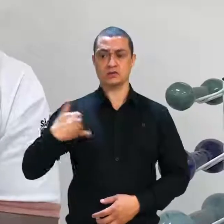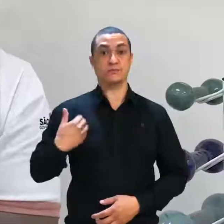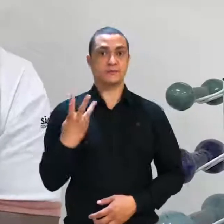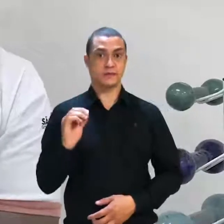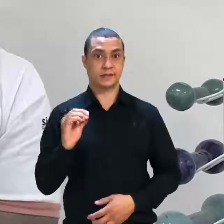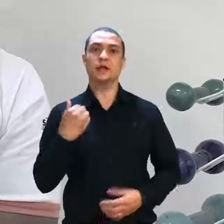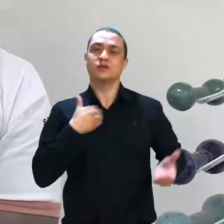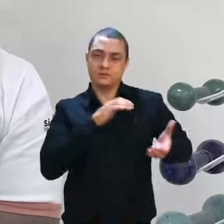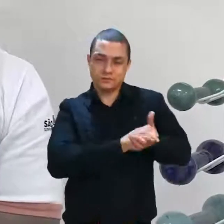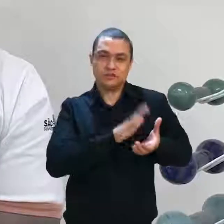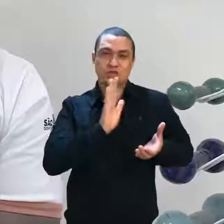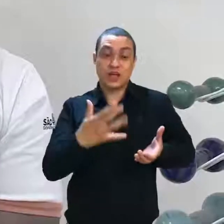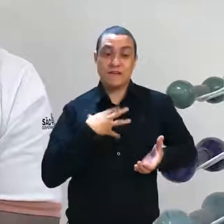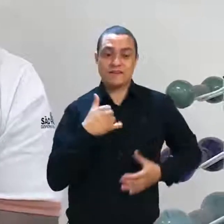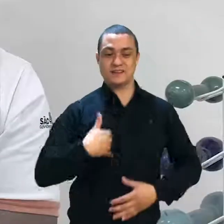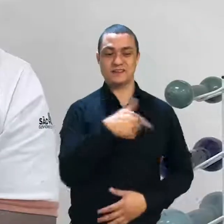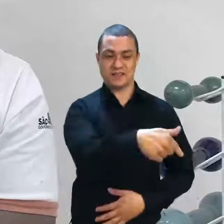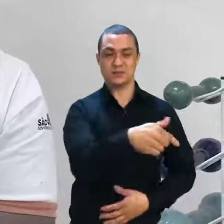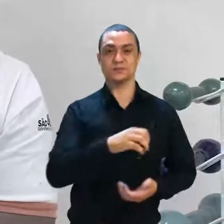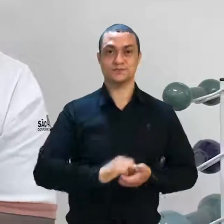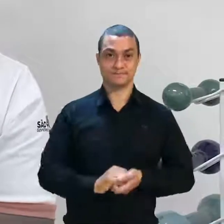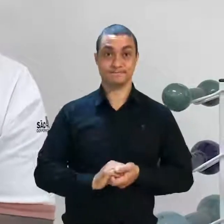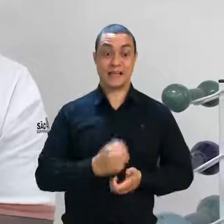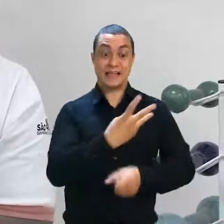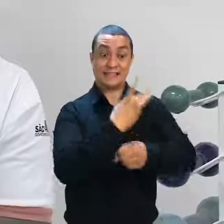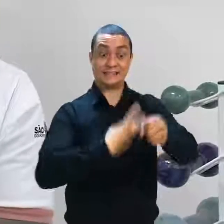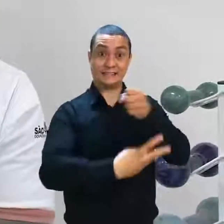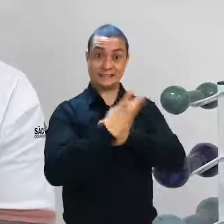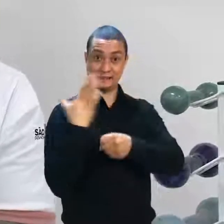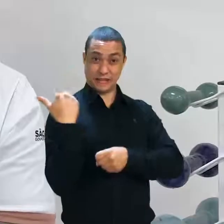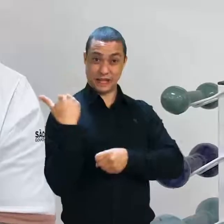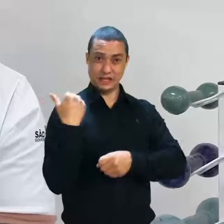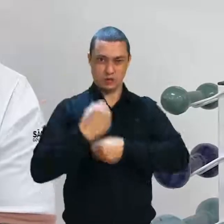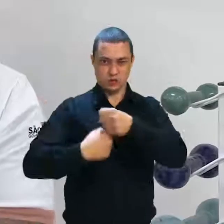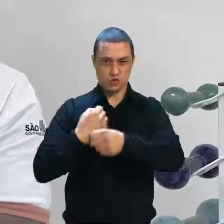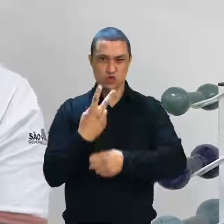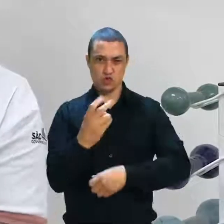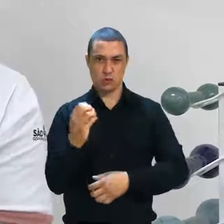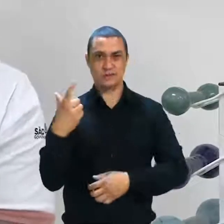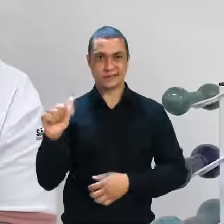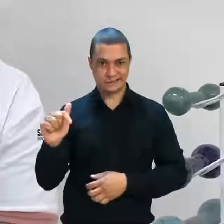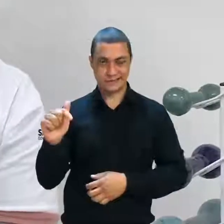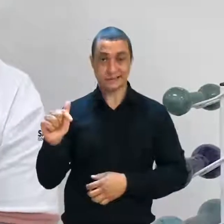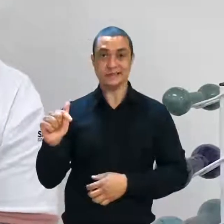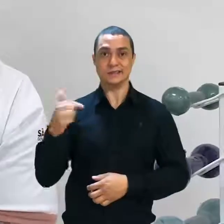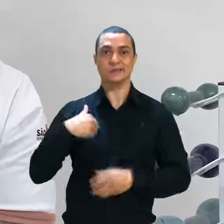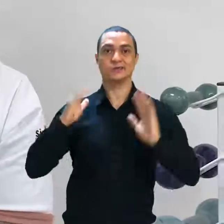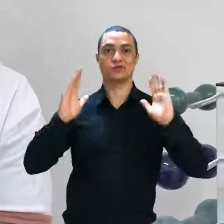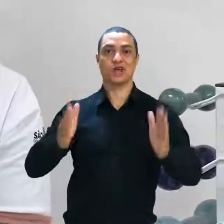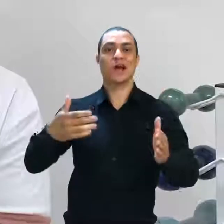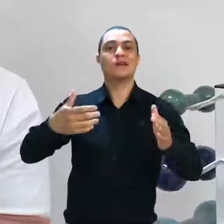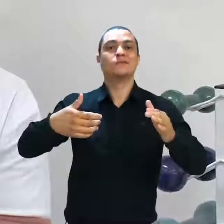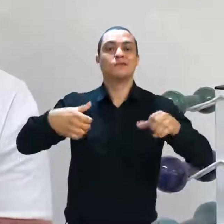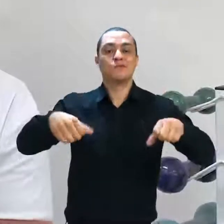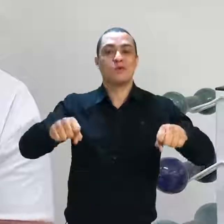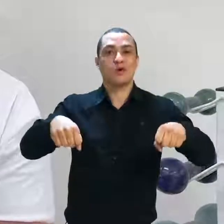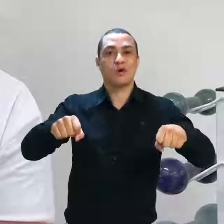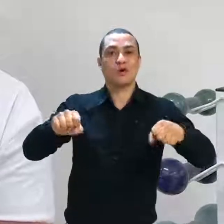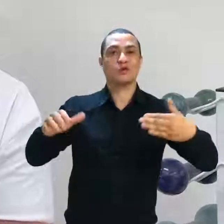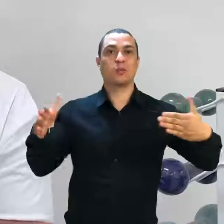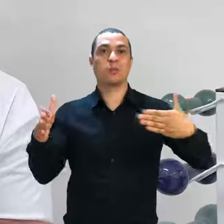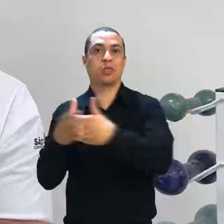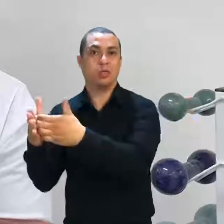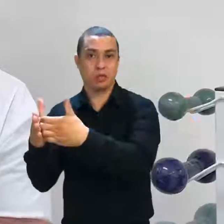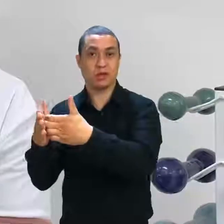anos. Há 3 anos atrás, em 2017, sofri um acidente de trânsito, o qual fiquei internado